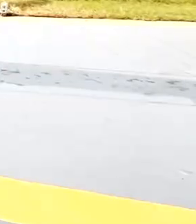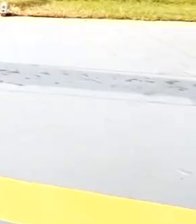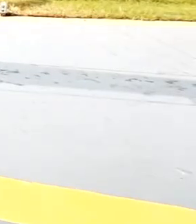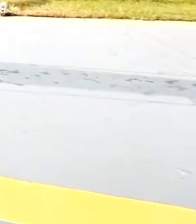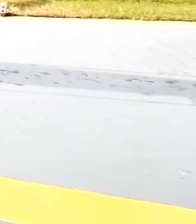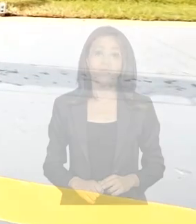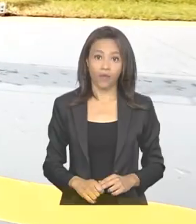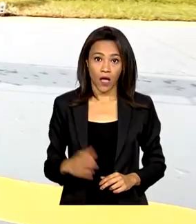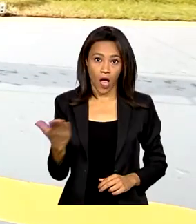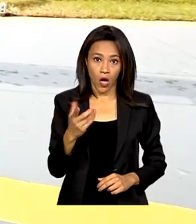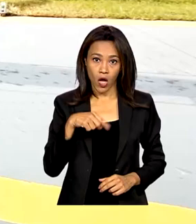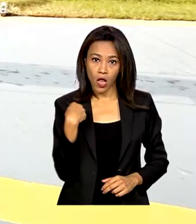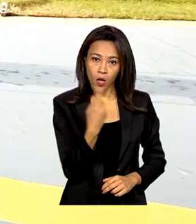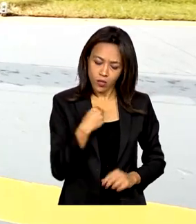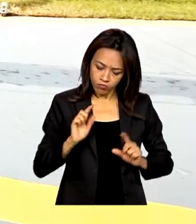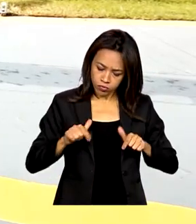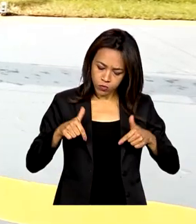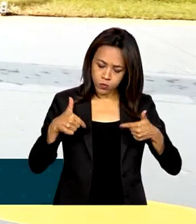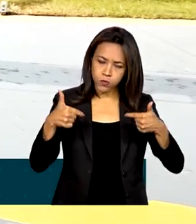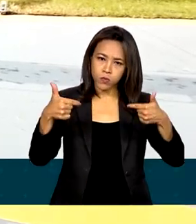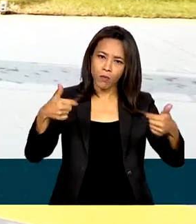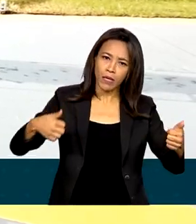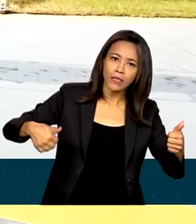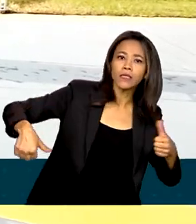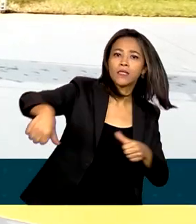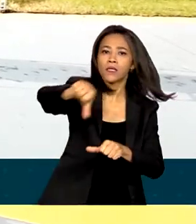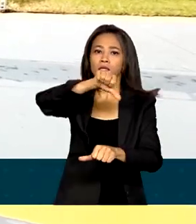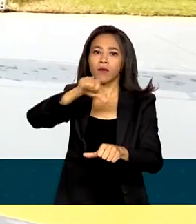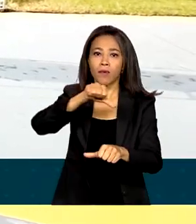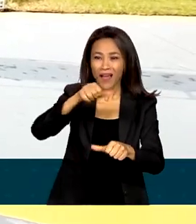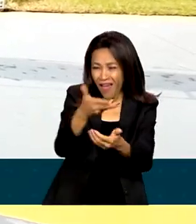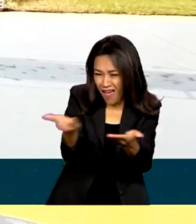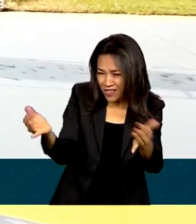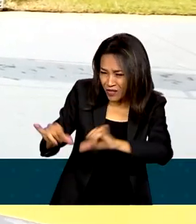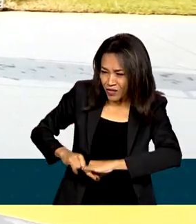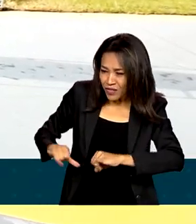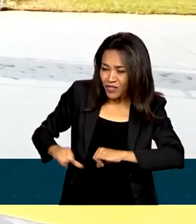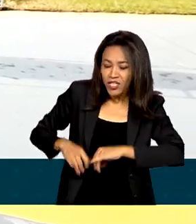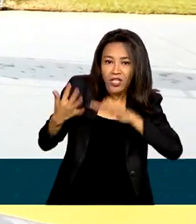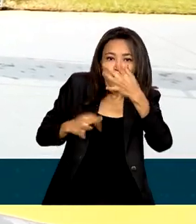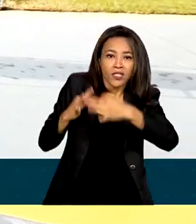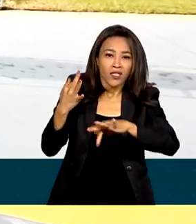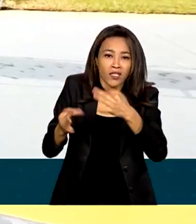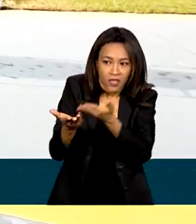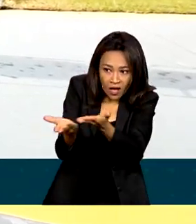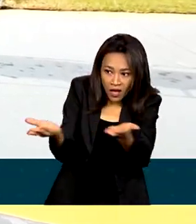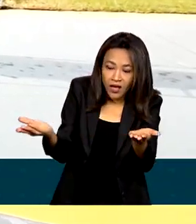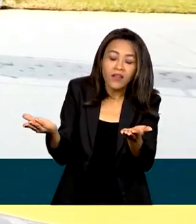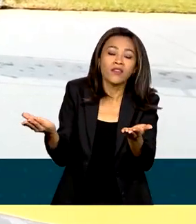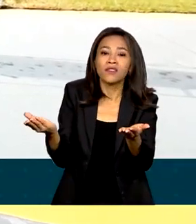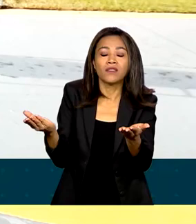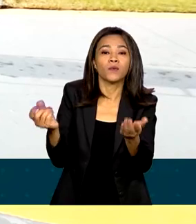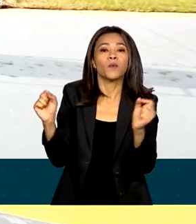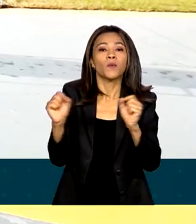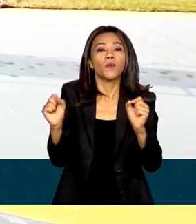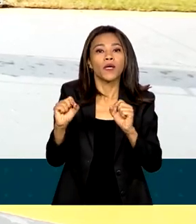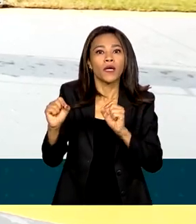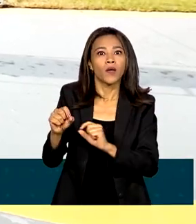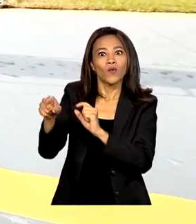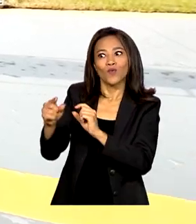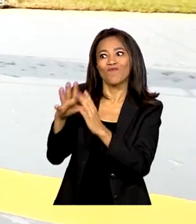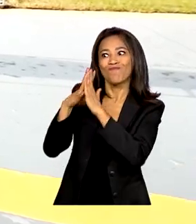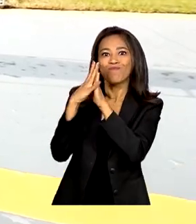Agora é a gente trabalhar para transformar toda essa dor, toda essa catástrofe em um exemplo de uma